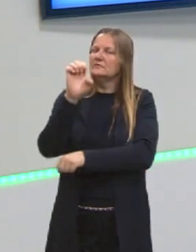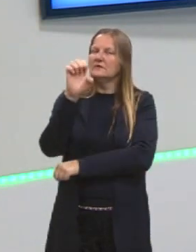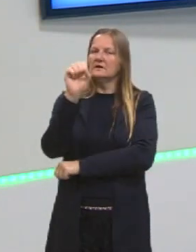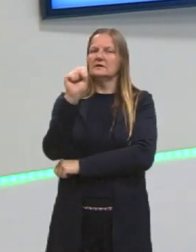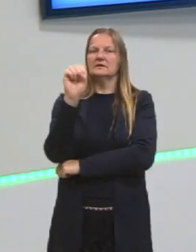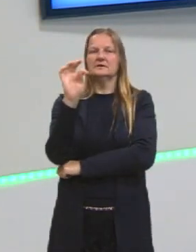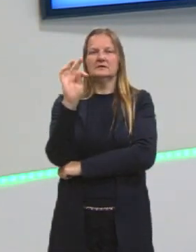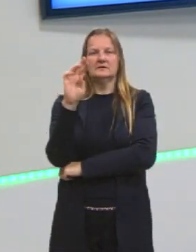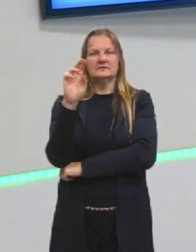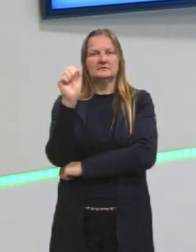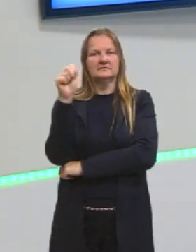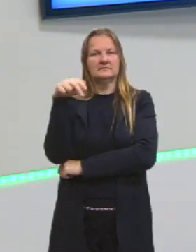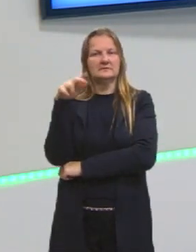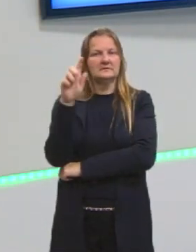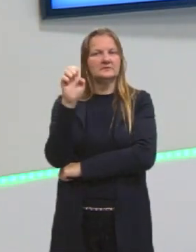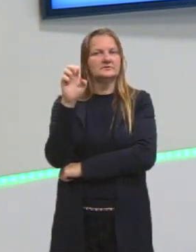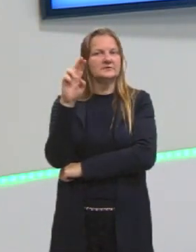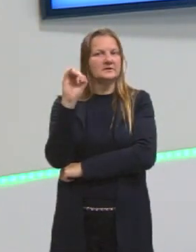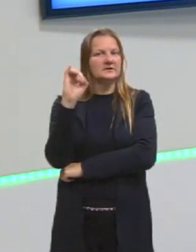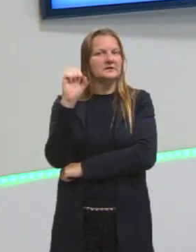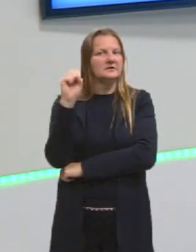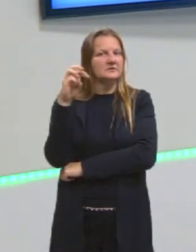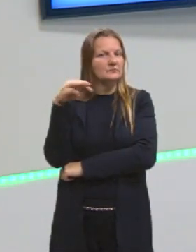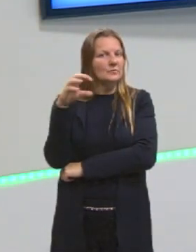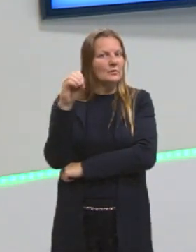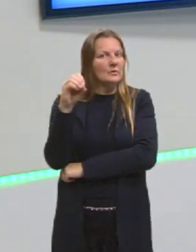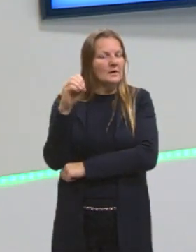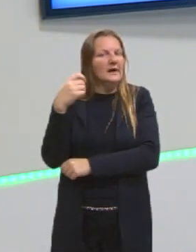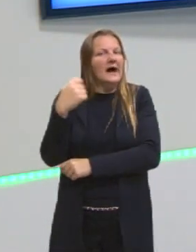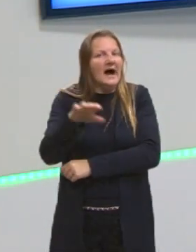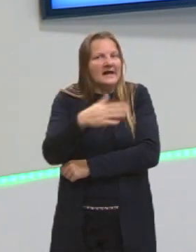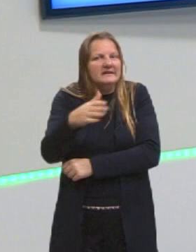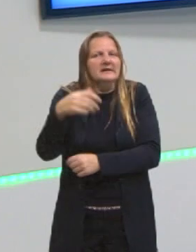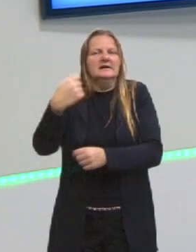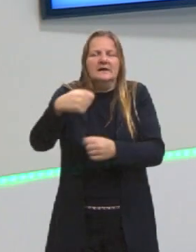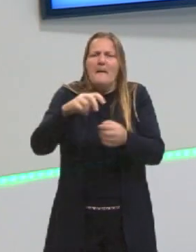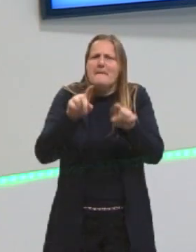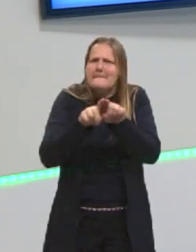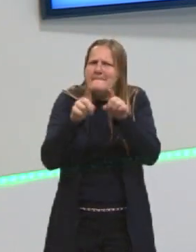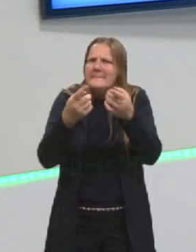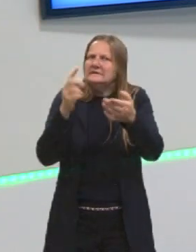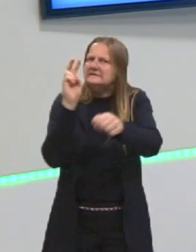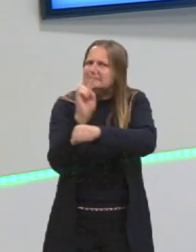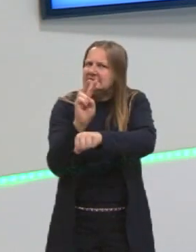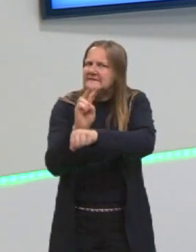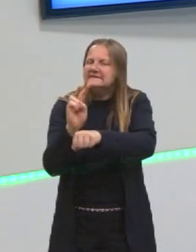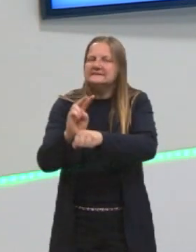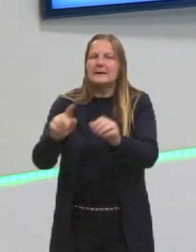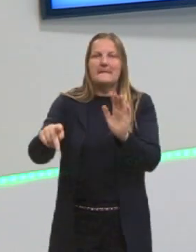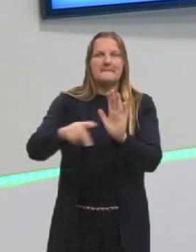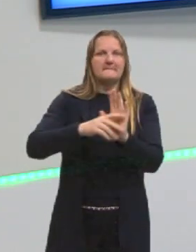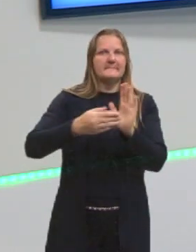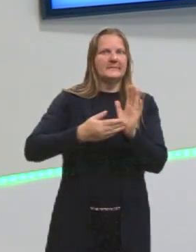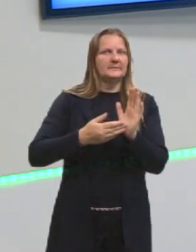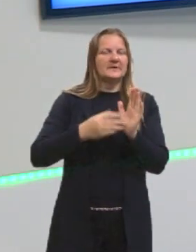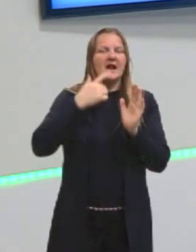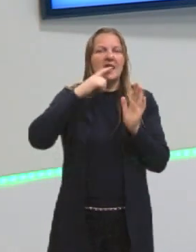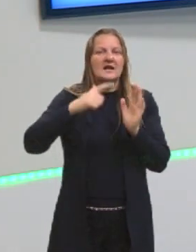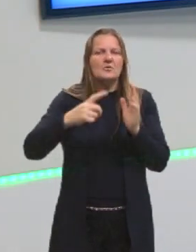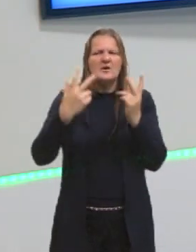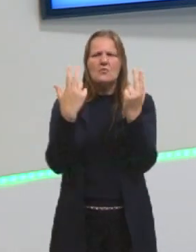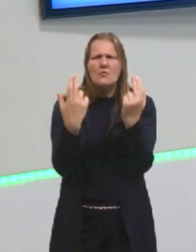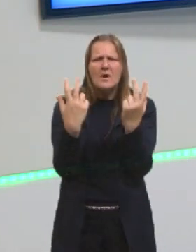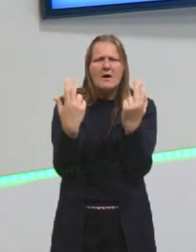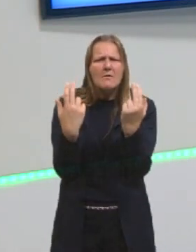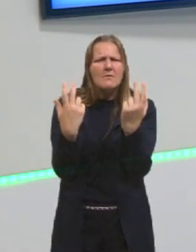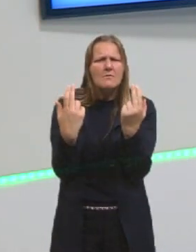Principalmente porque, às vezes, eles são extremamente necessários. A gente não tem uma palavra correspondente na nossa língua que signifique a mesma coisa